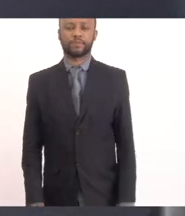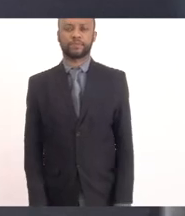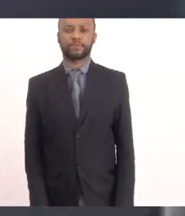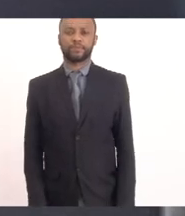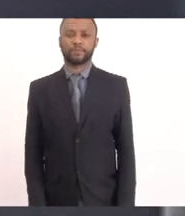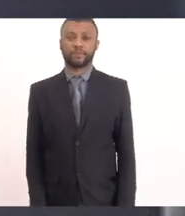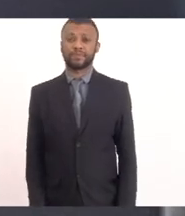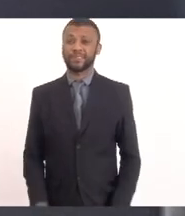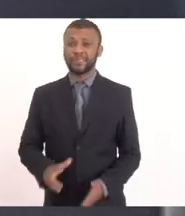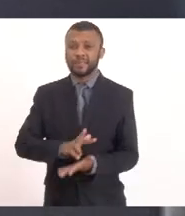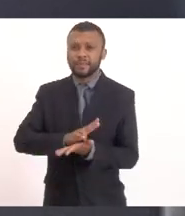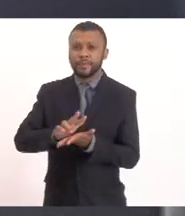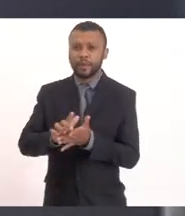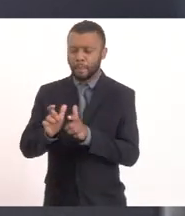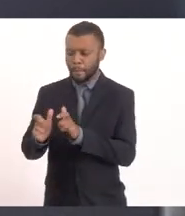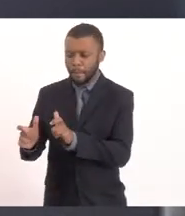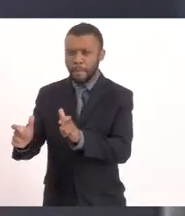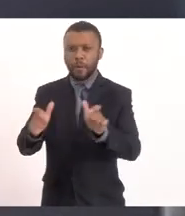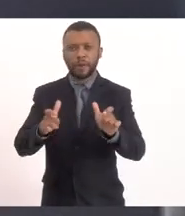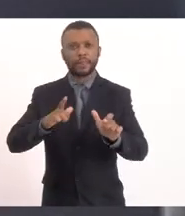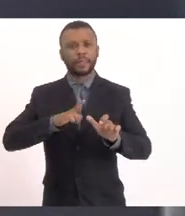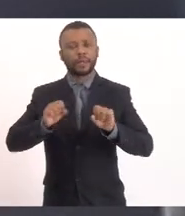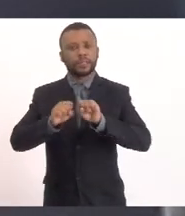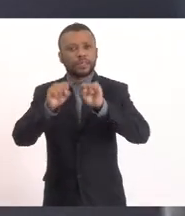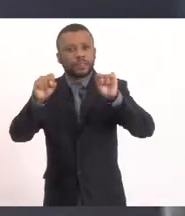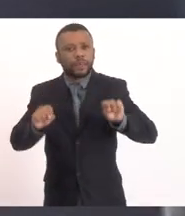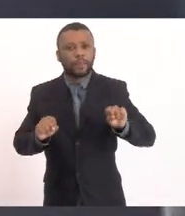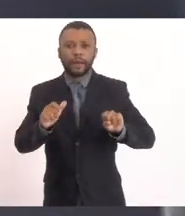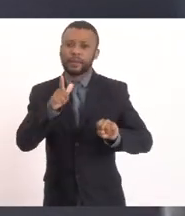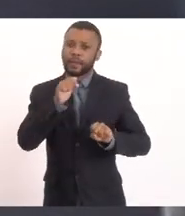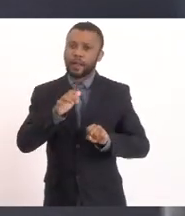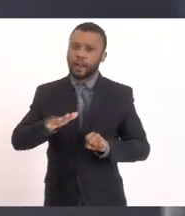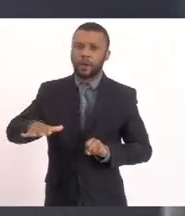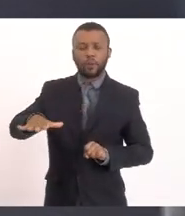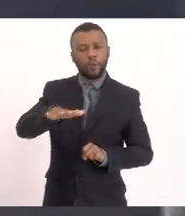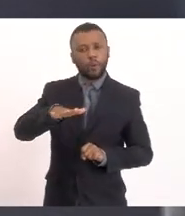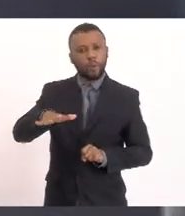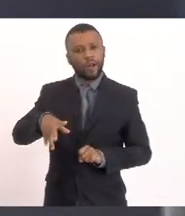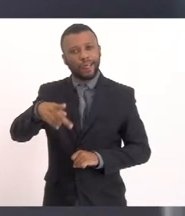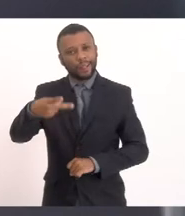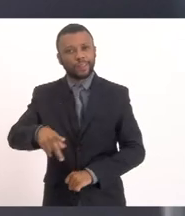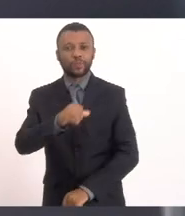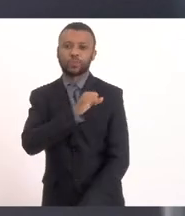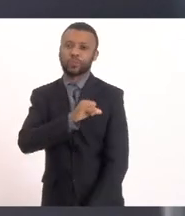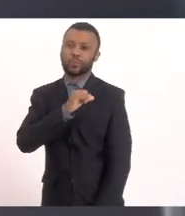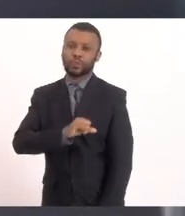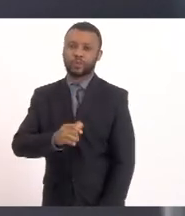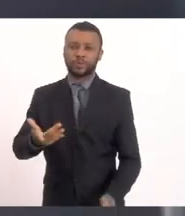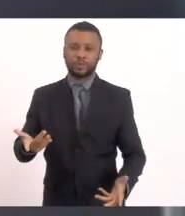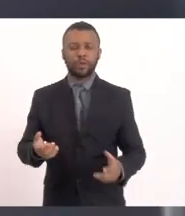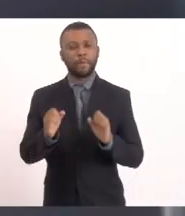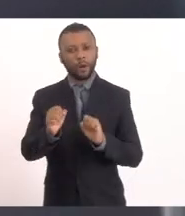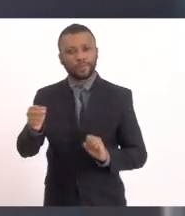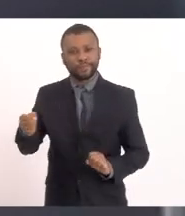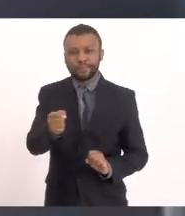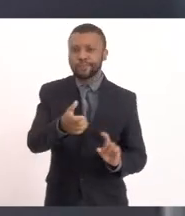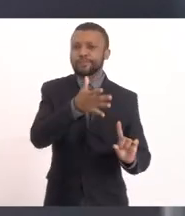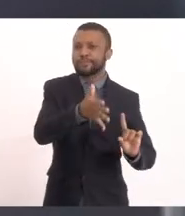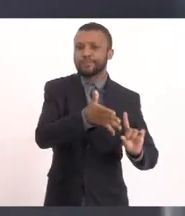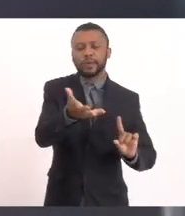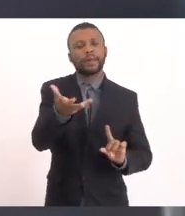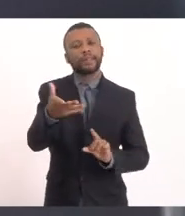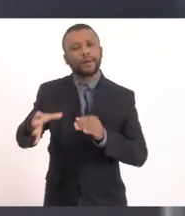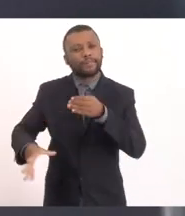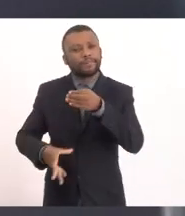tem Sistema Lagunares No nosso Estado Basicamente é isso E vamos continuar Passando a palavra Gostaria só de deixar